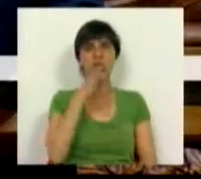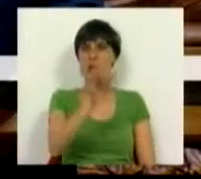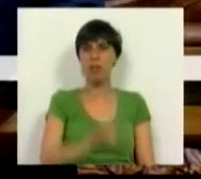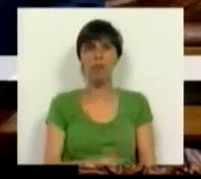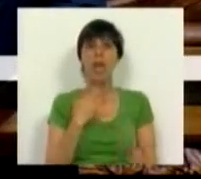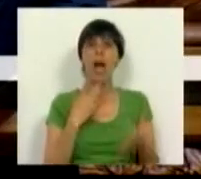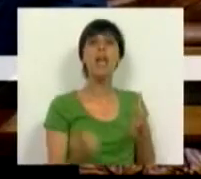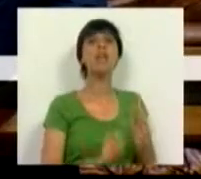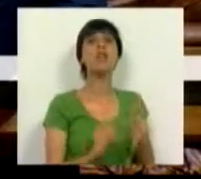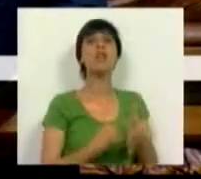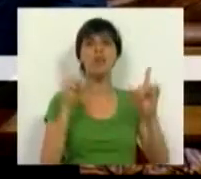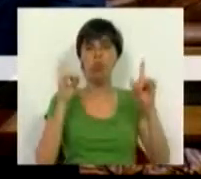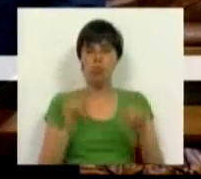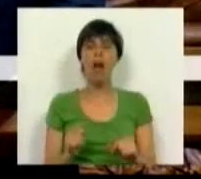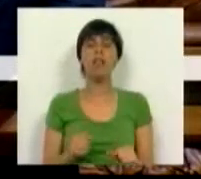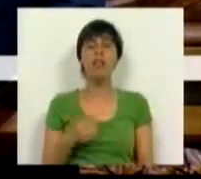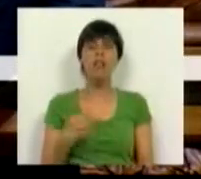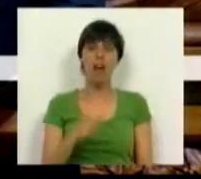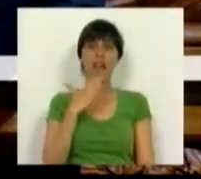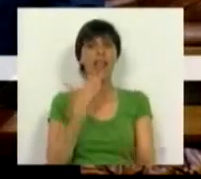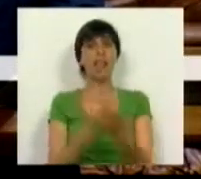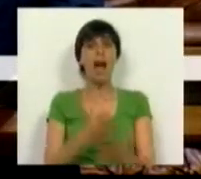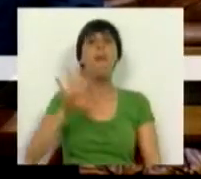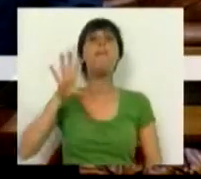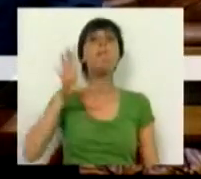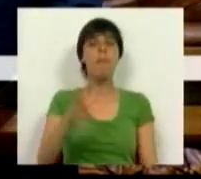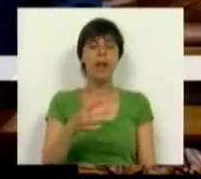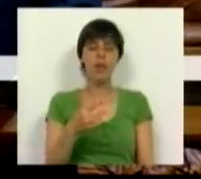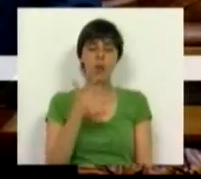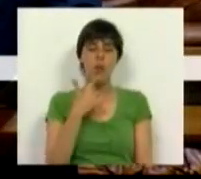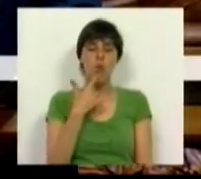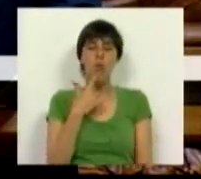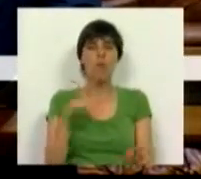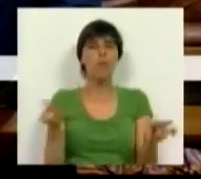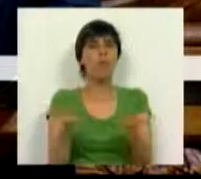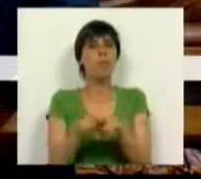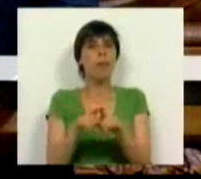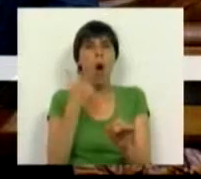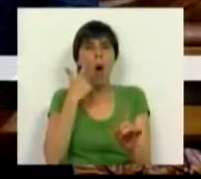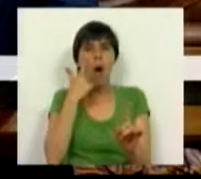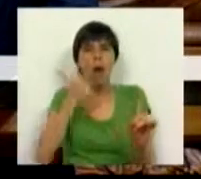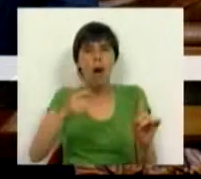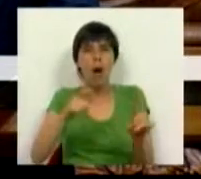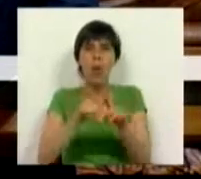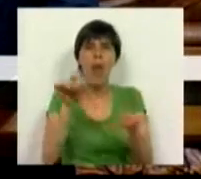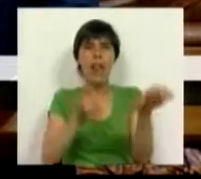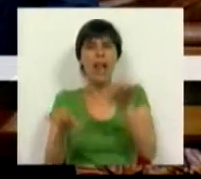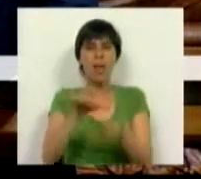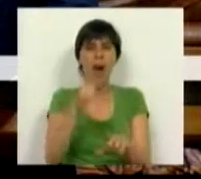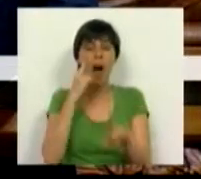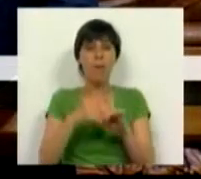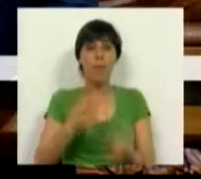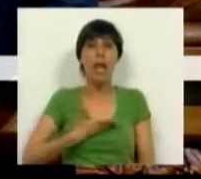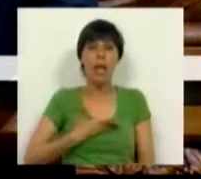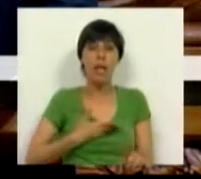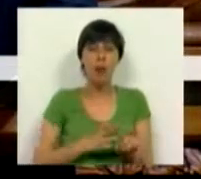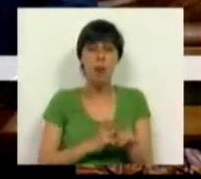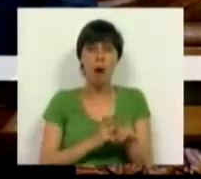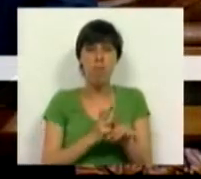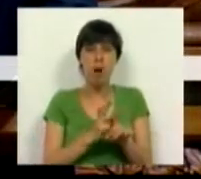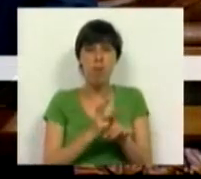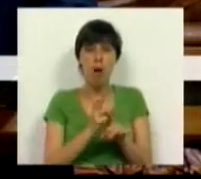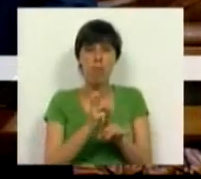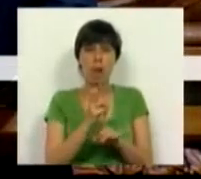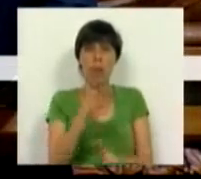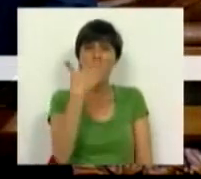isolado e deixará um país num enorme laboratório de experiências, cuja dívida aumentou